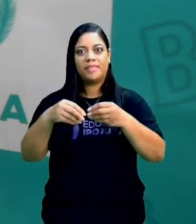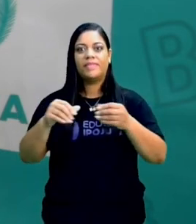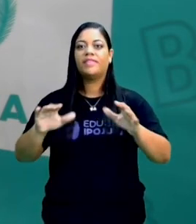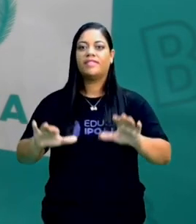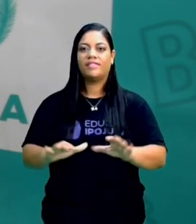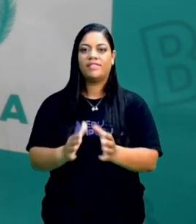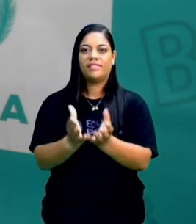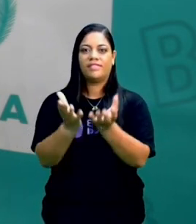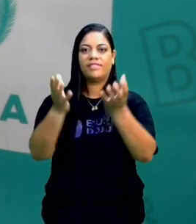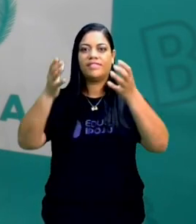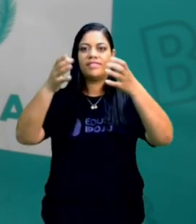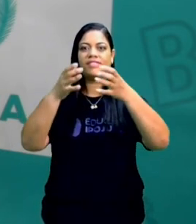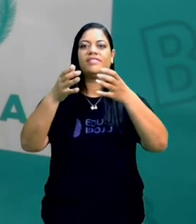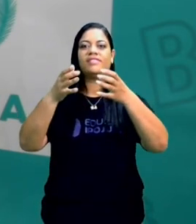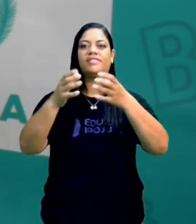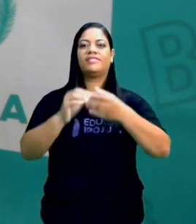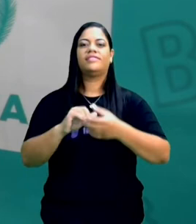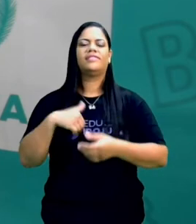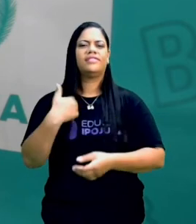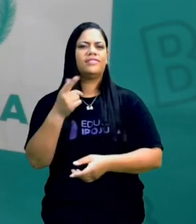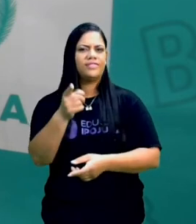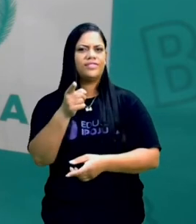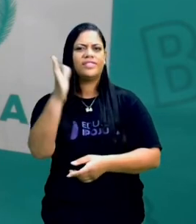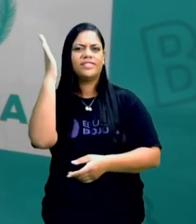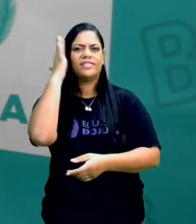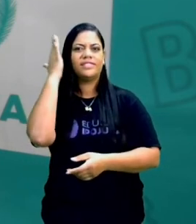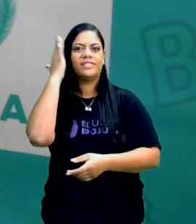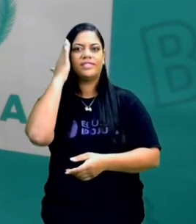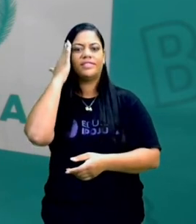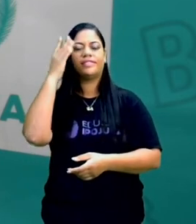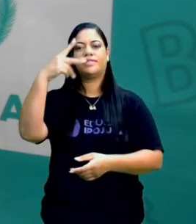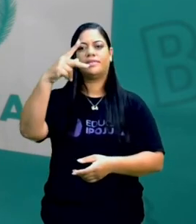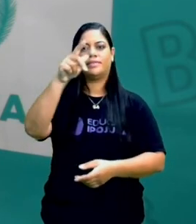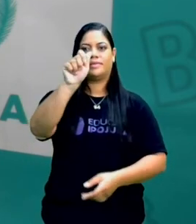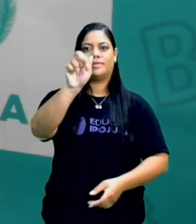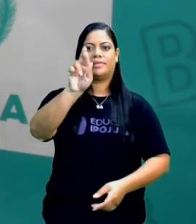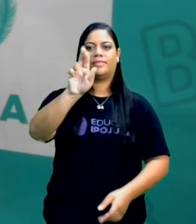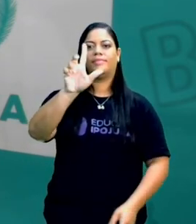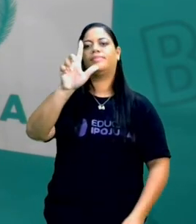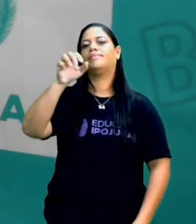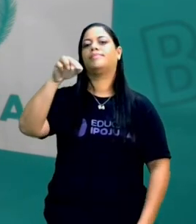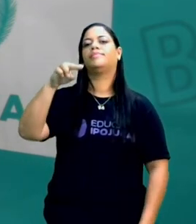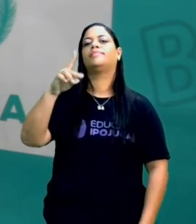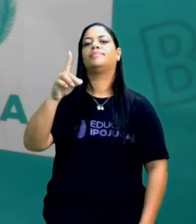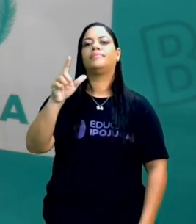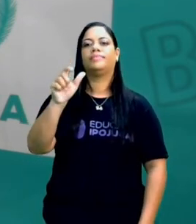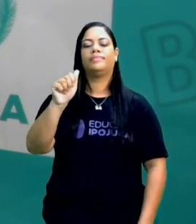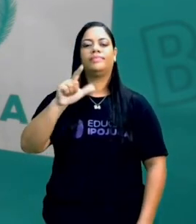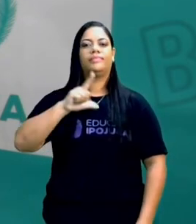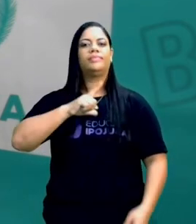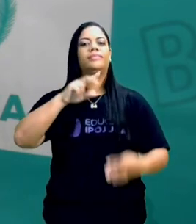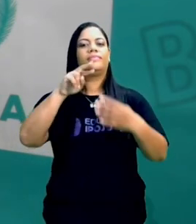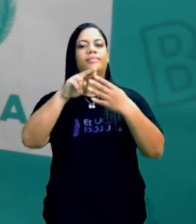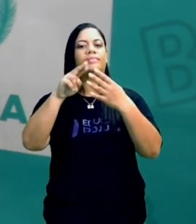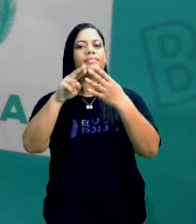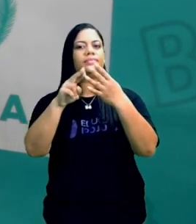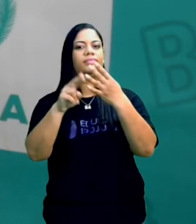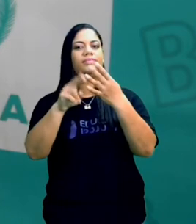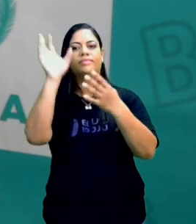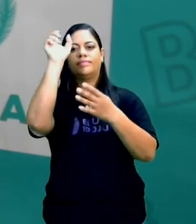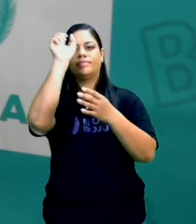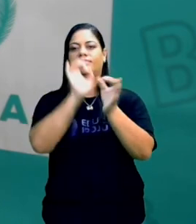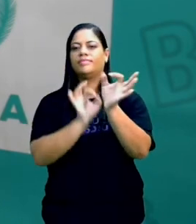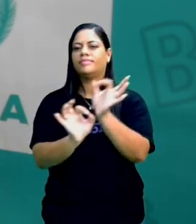jarro. E assim você vai entendendo que a parlenda tem rimas. É um texto que você já aprende a